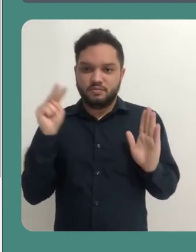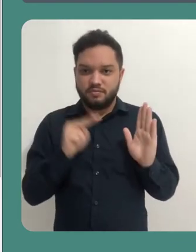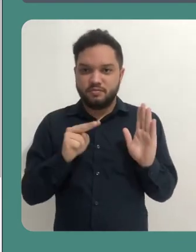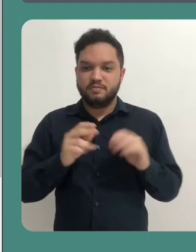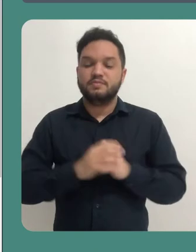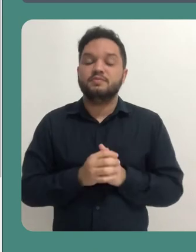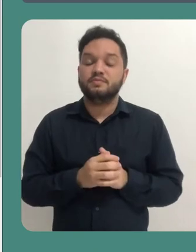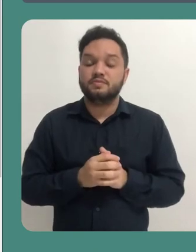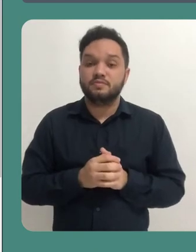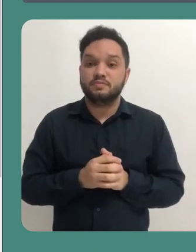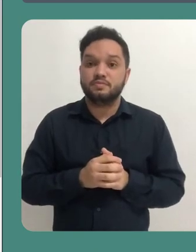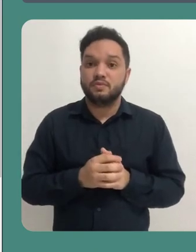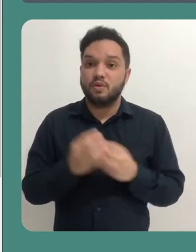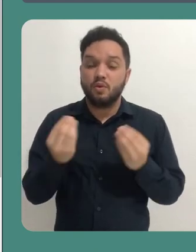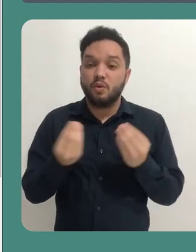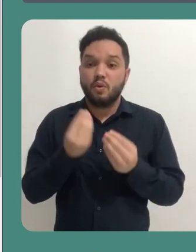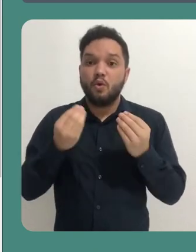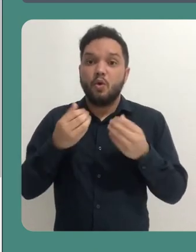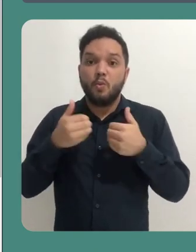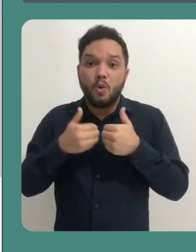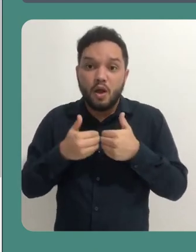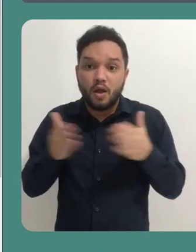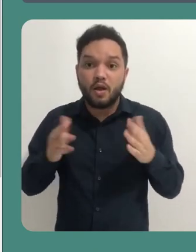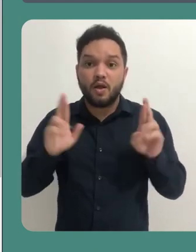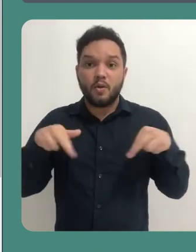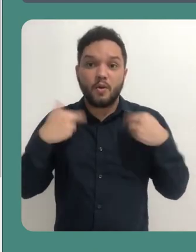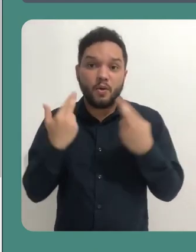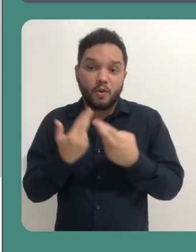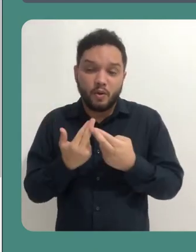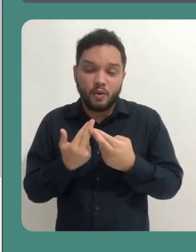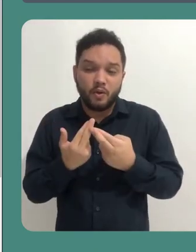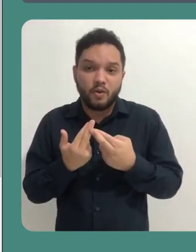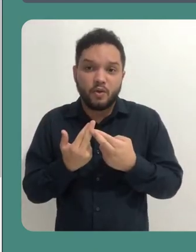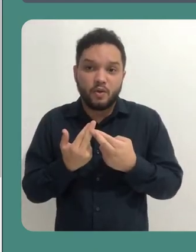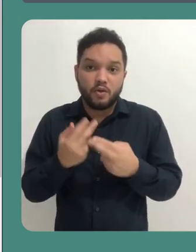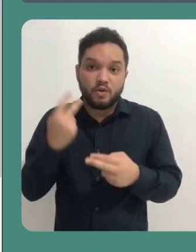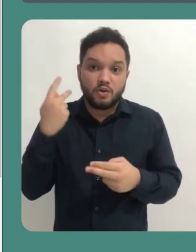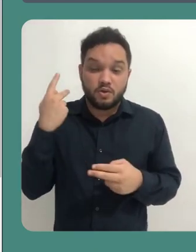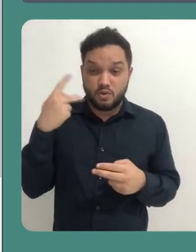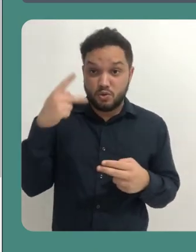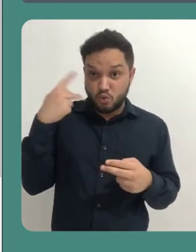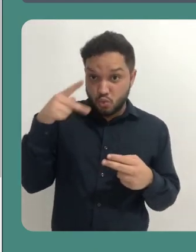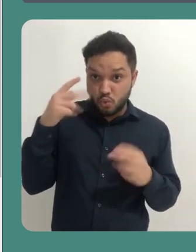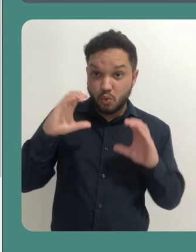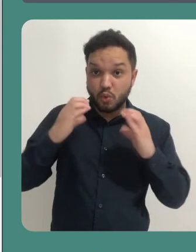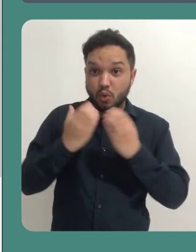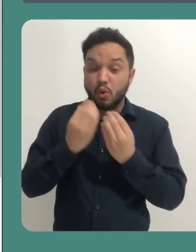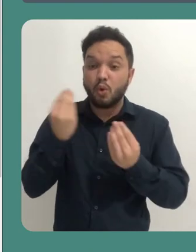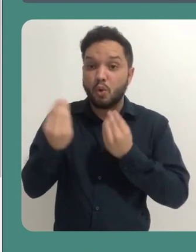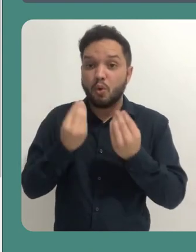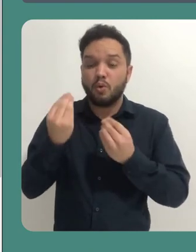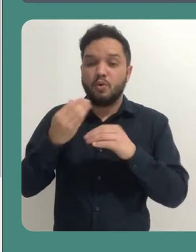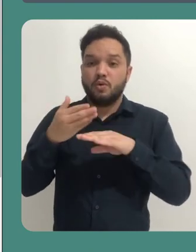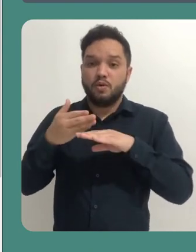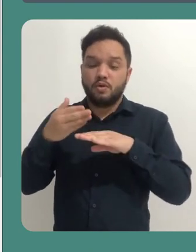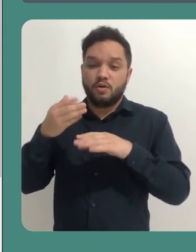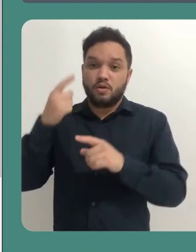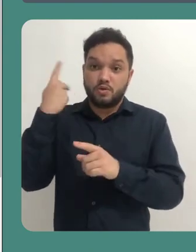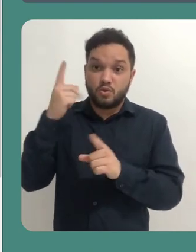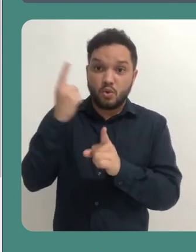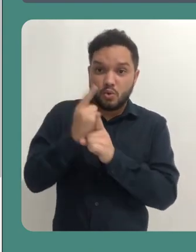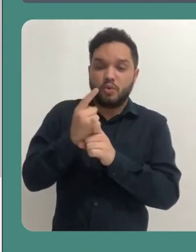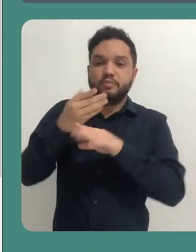vai aparecer listado aqui para você. Para você abrir uma reunião, uma transmissão, a partir da sua comunidade,